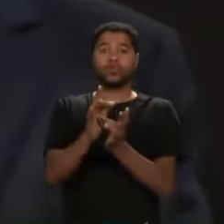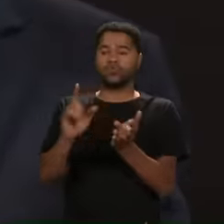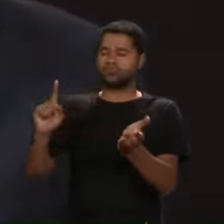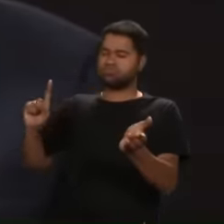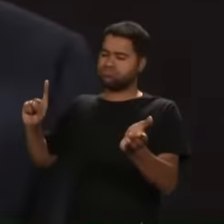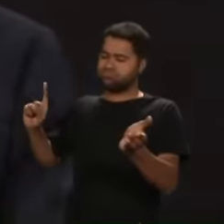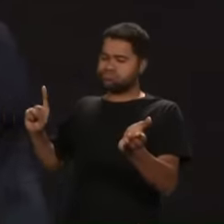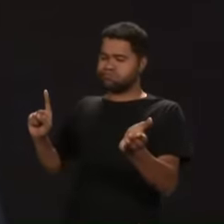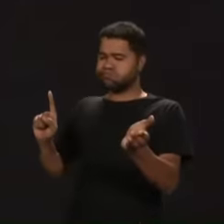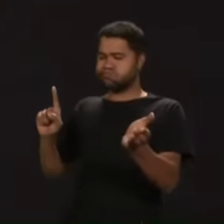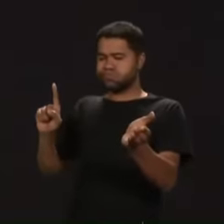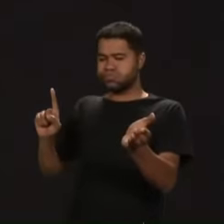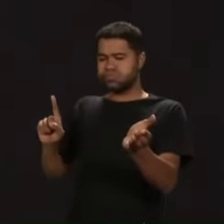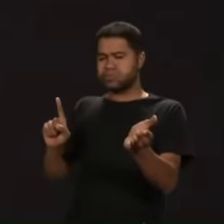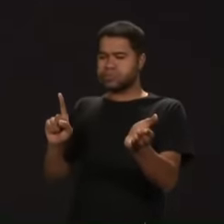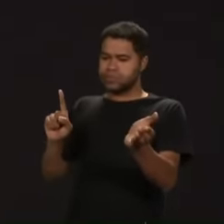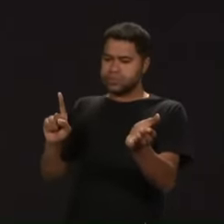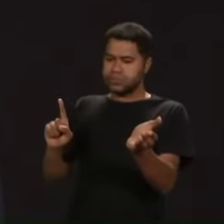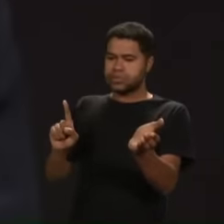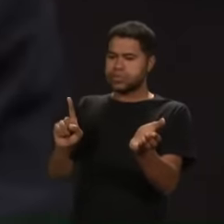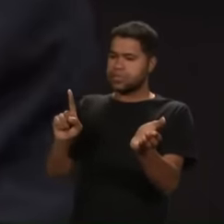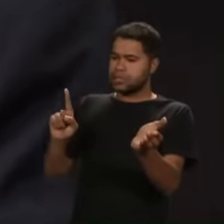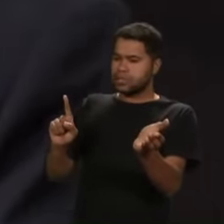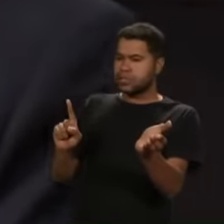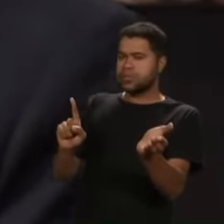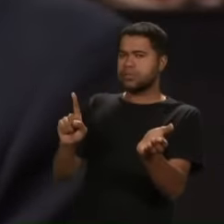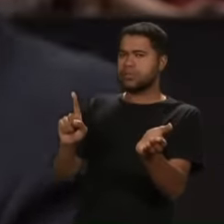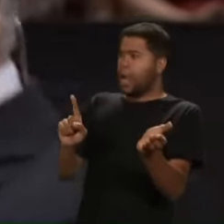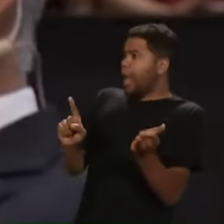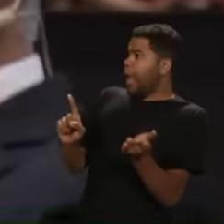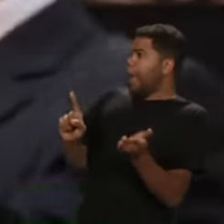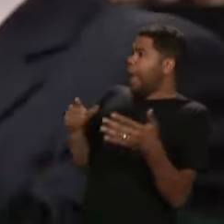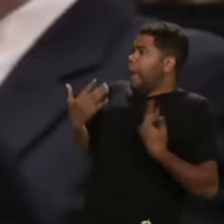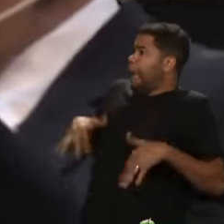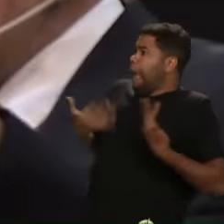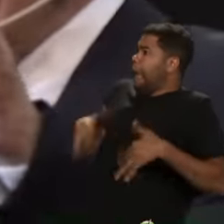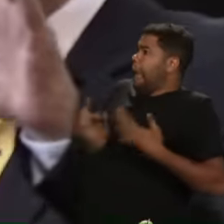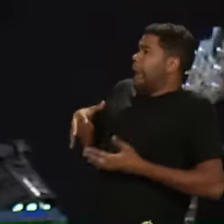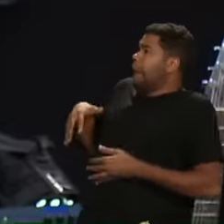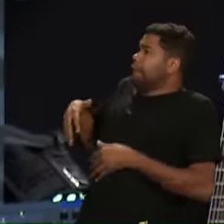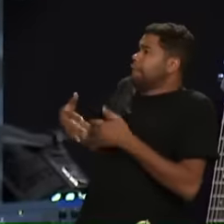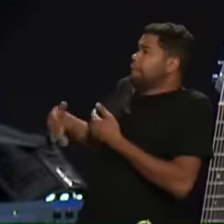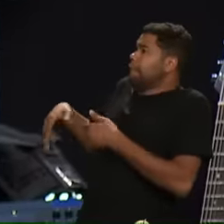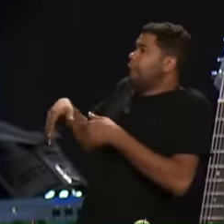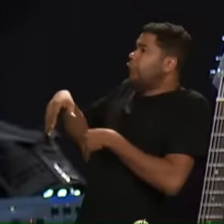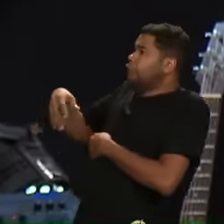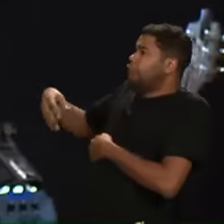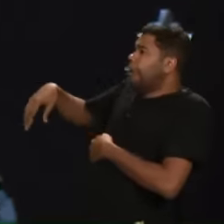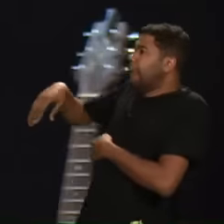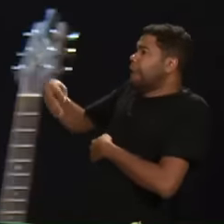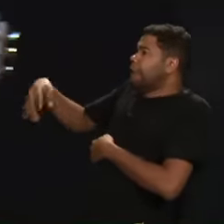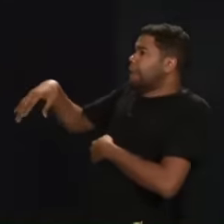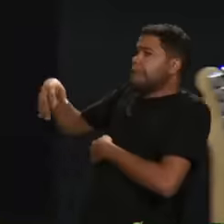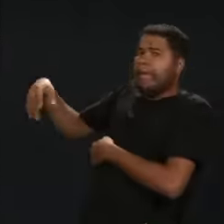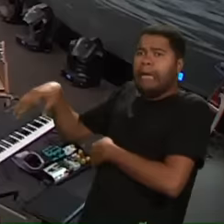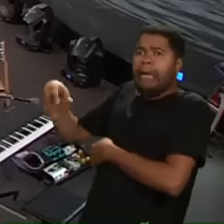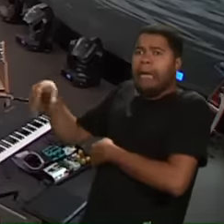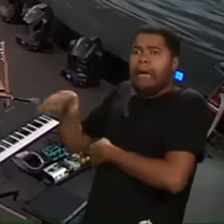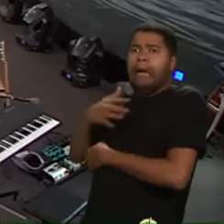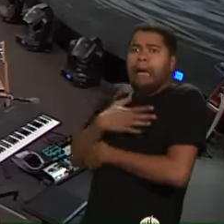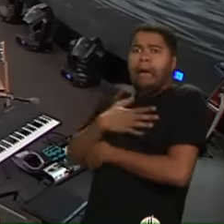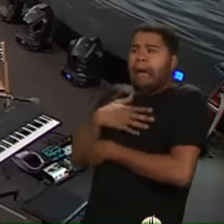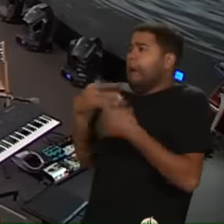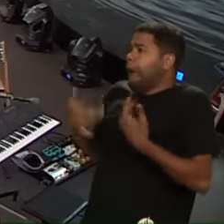Aí quando Jesus foi aproximando Ah É um fantasma